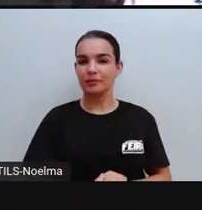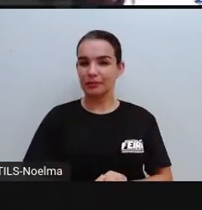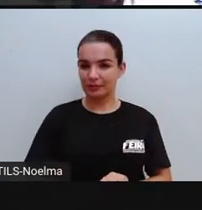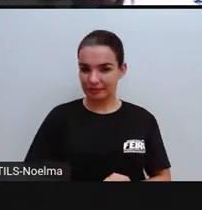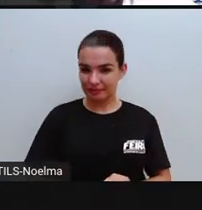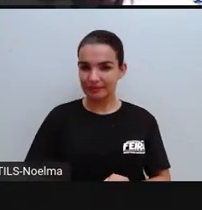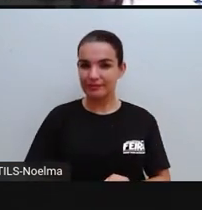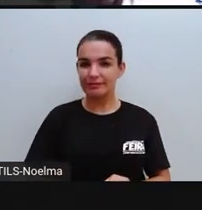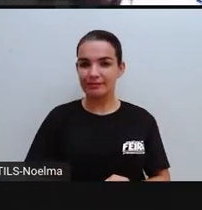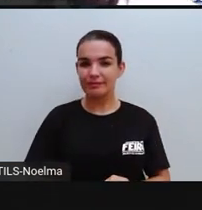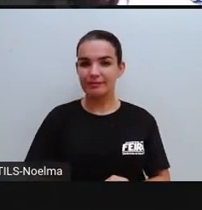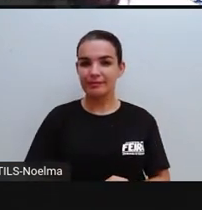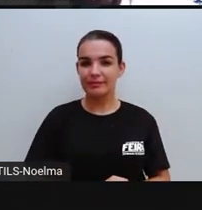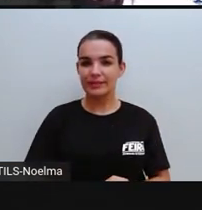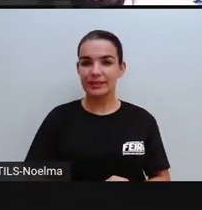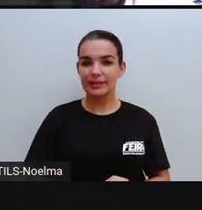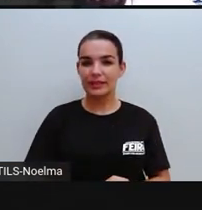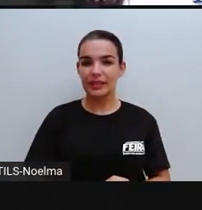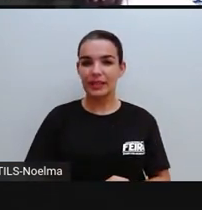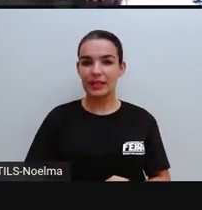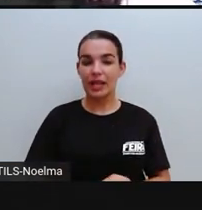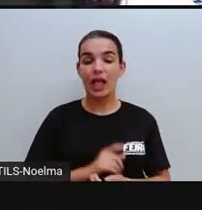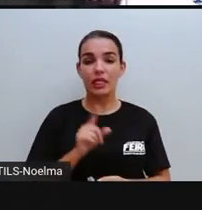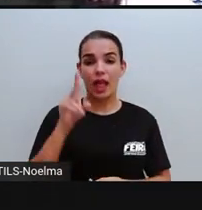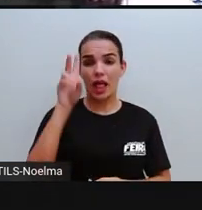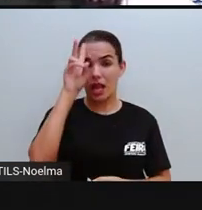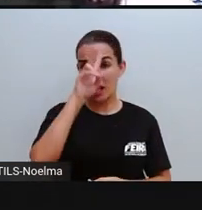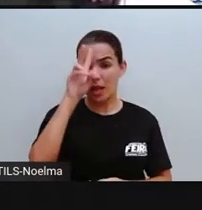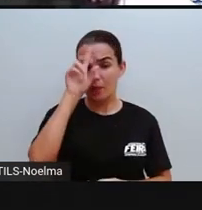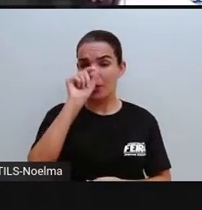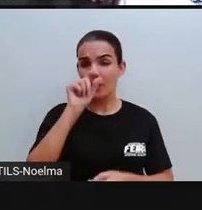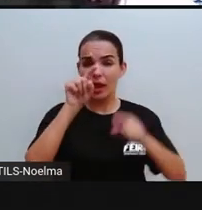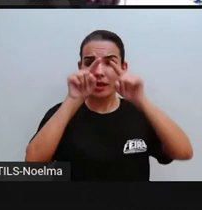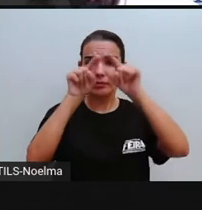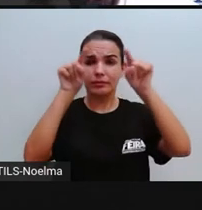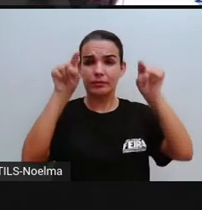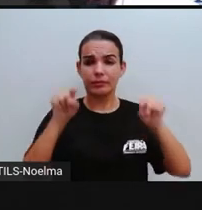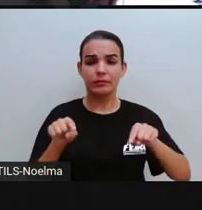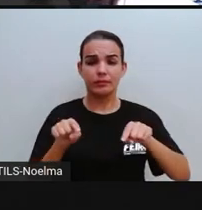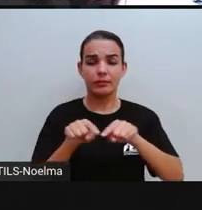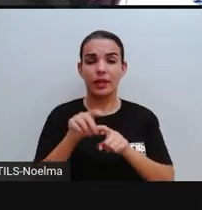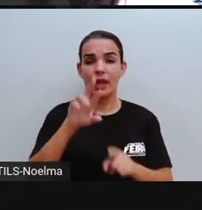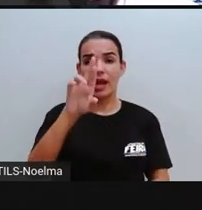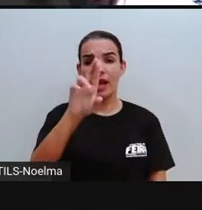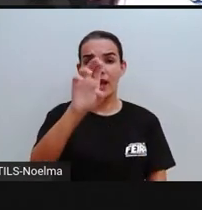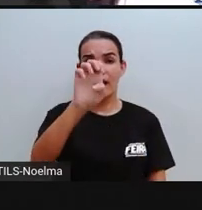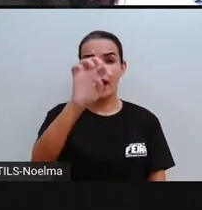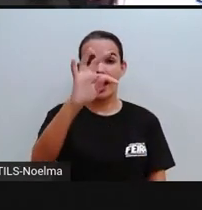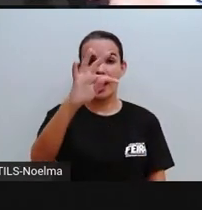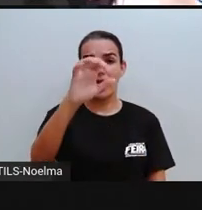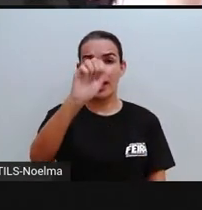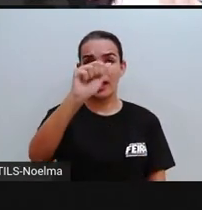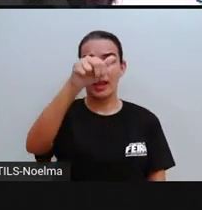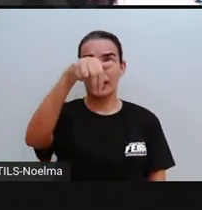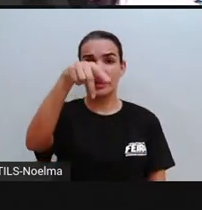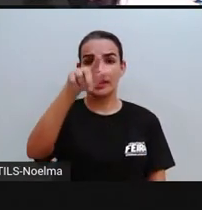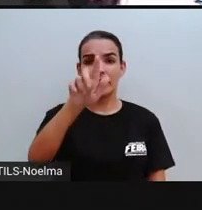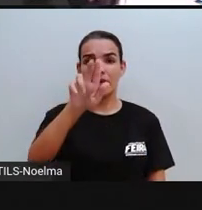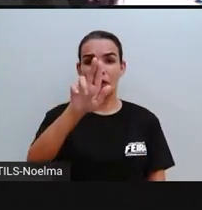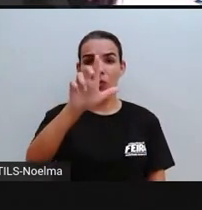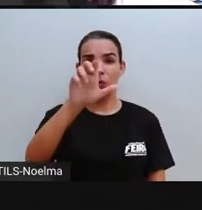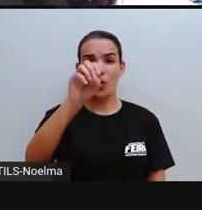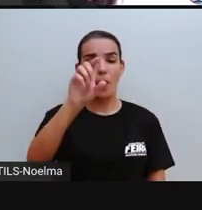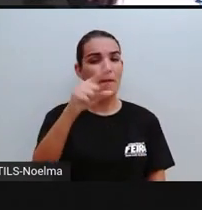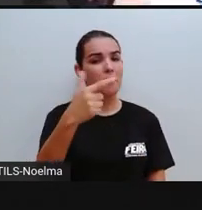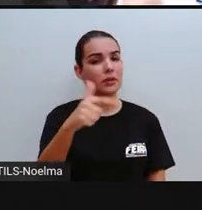tá? Que a pró trouxe. Ela lembra aqui, ó, o retângulo, mas ele não é uma figura